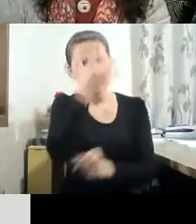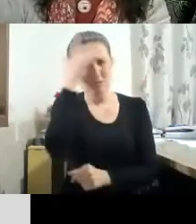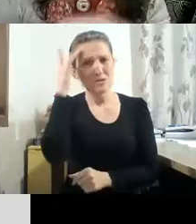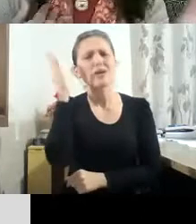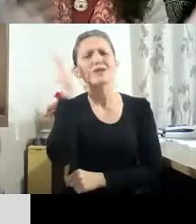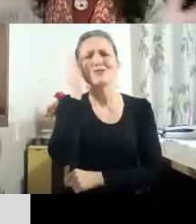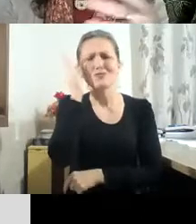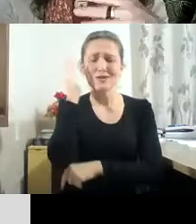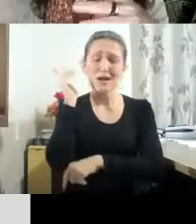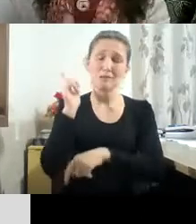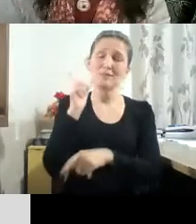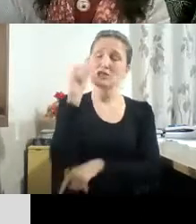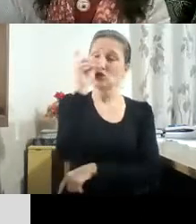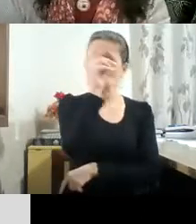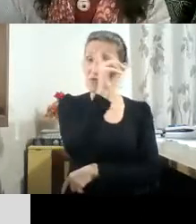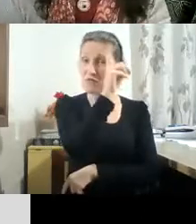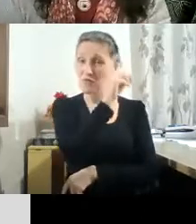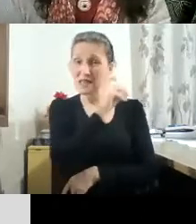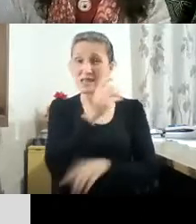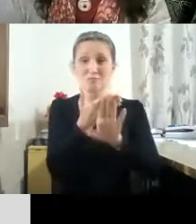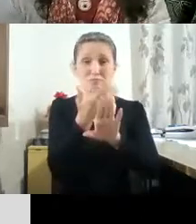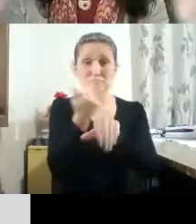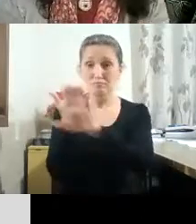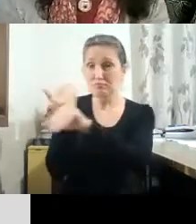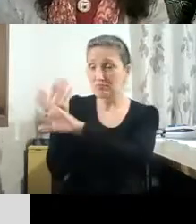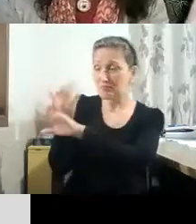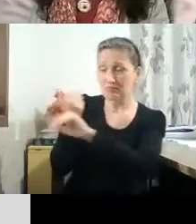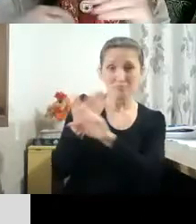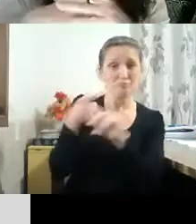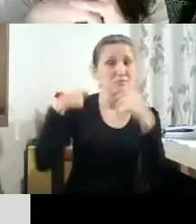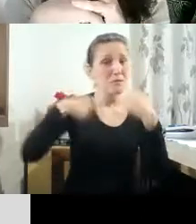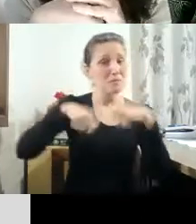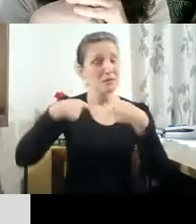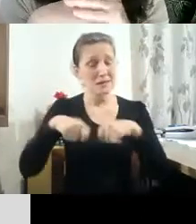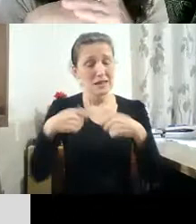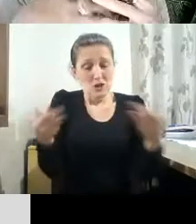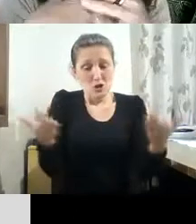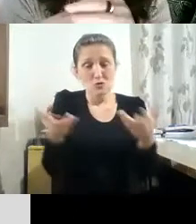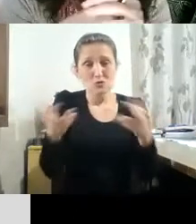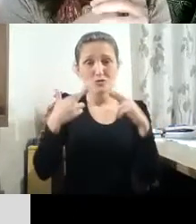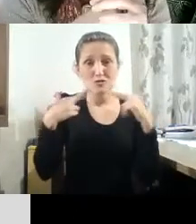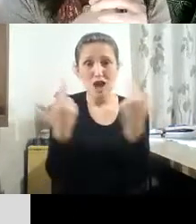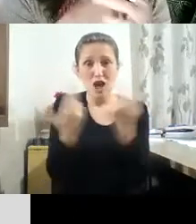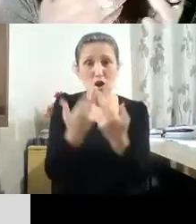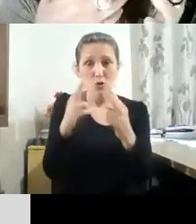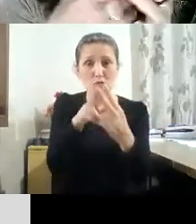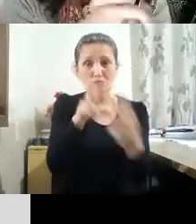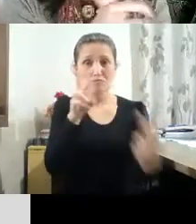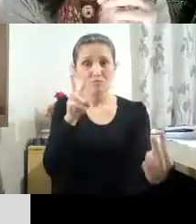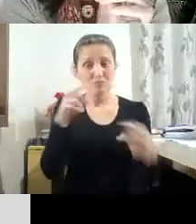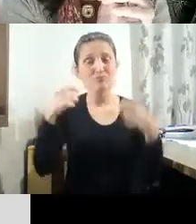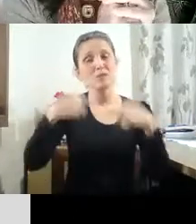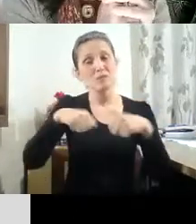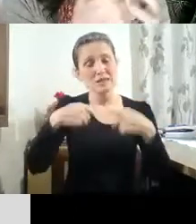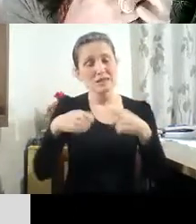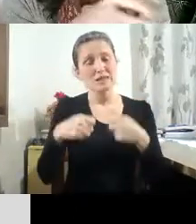estamos tenendo aqui e lá e em todo o mundo, ter essa reunião virtual aqui e agora, eu acho que é um